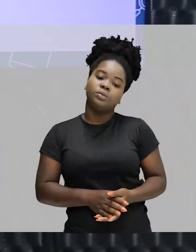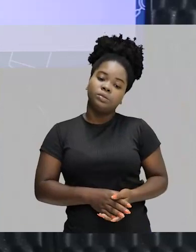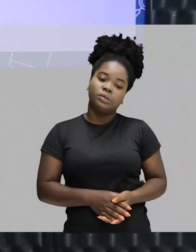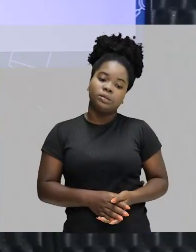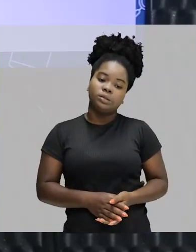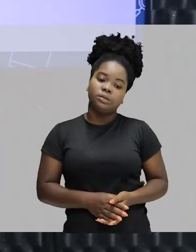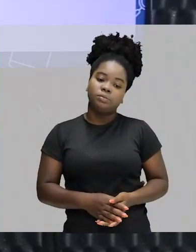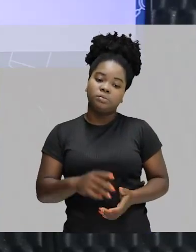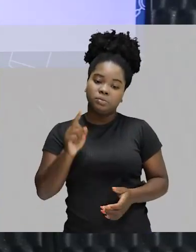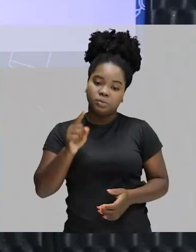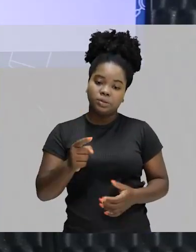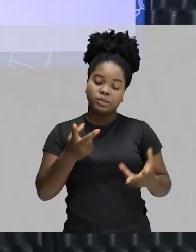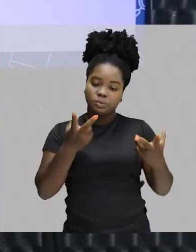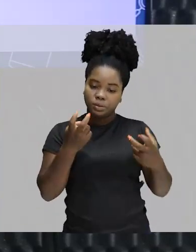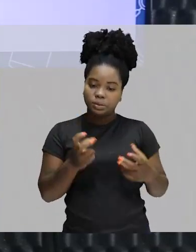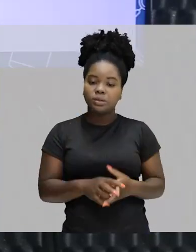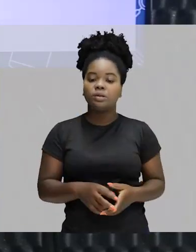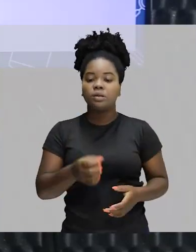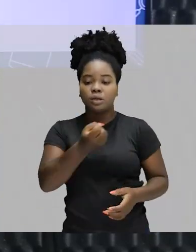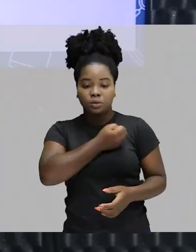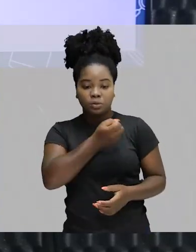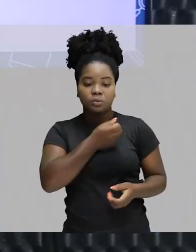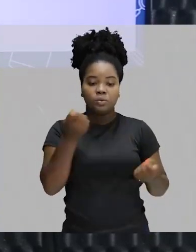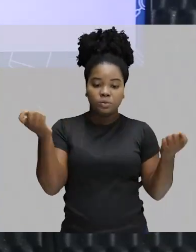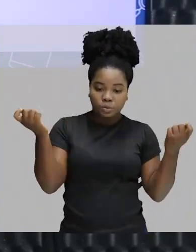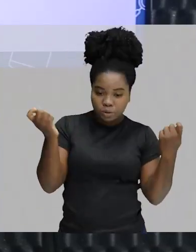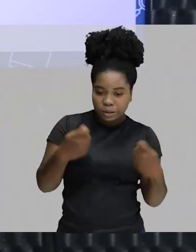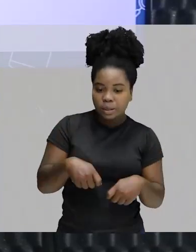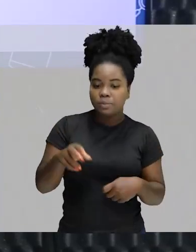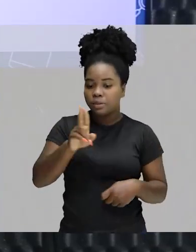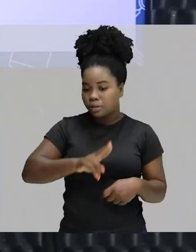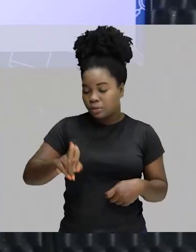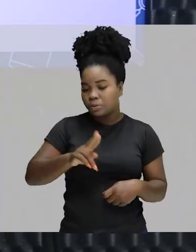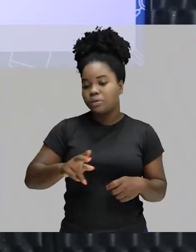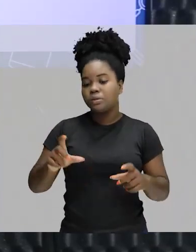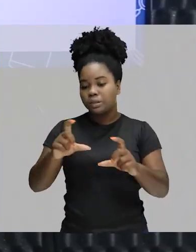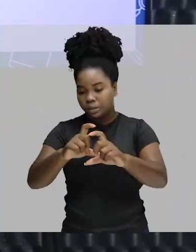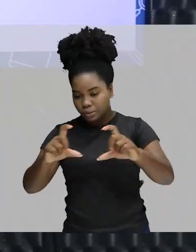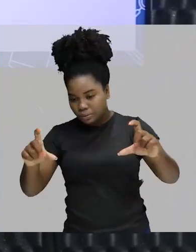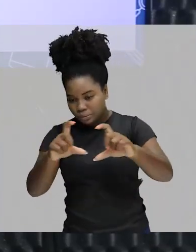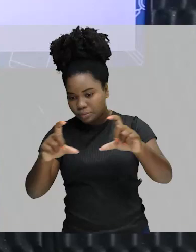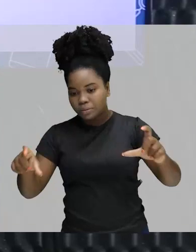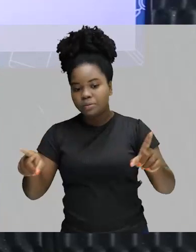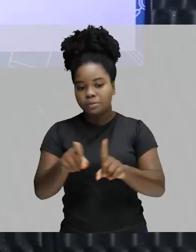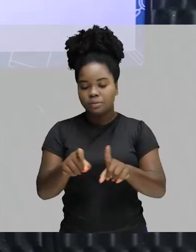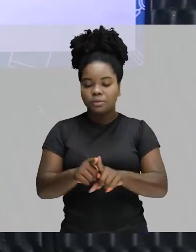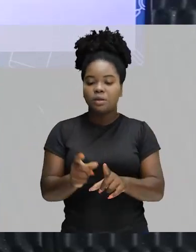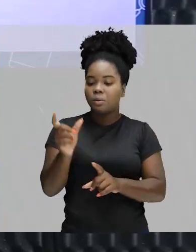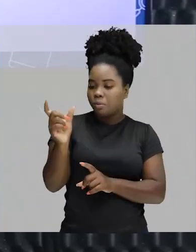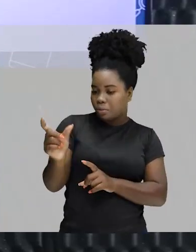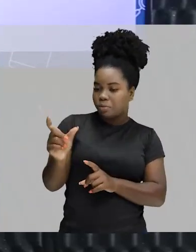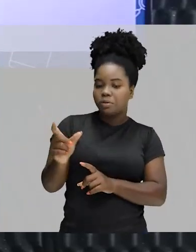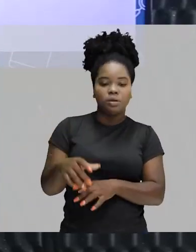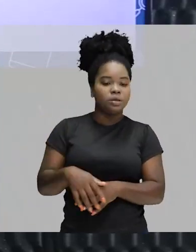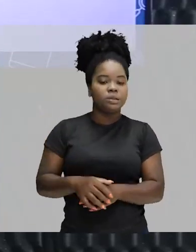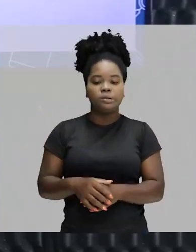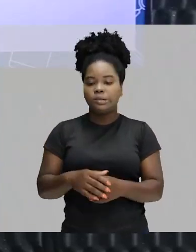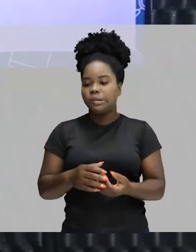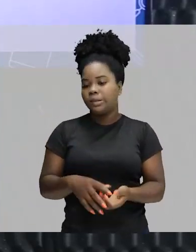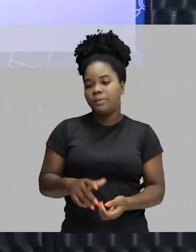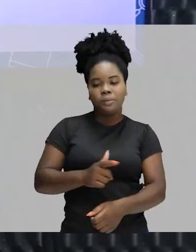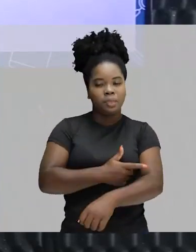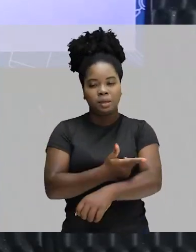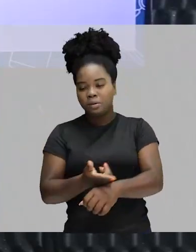terem ideia de que os numerais, eles podem ser utilizados dessa forma também. Era uma palavra que a gente não estava acostumada a utilizar